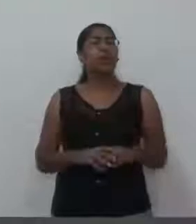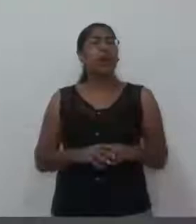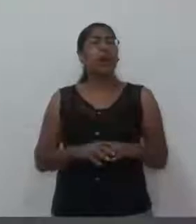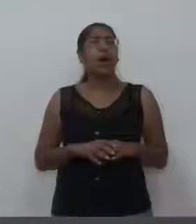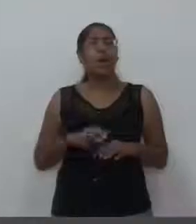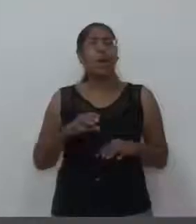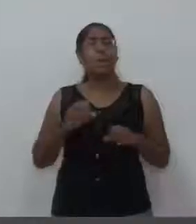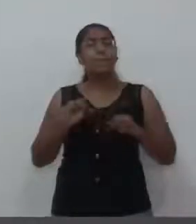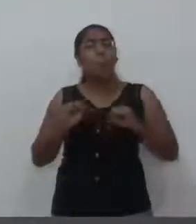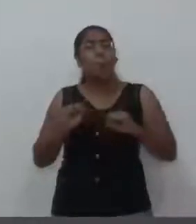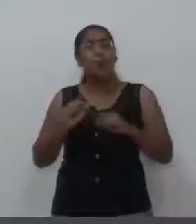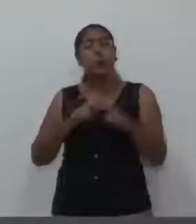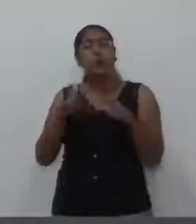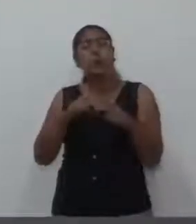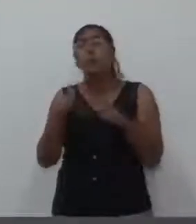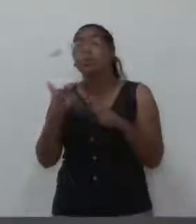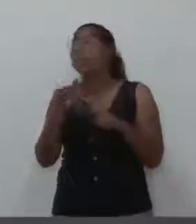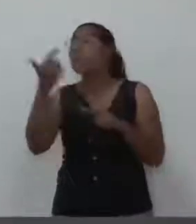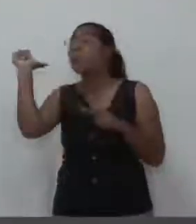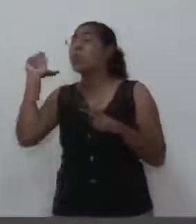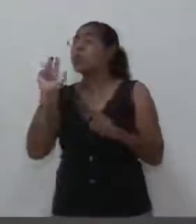outras questões, outros problemas?